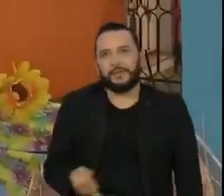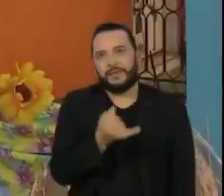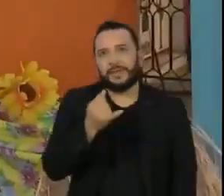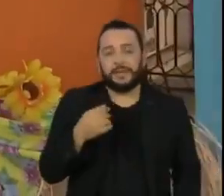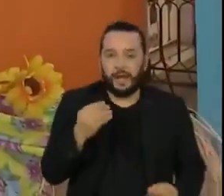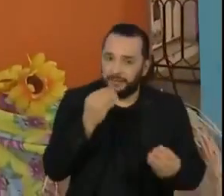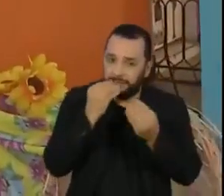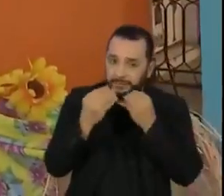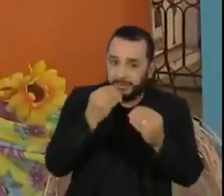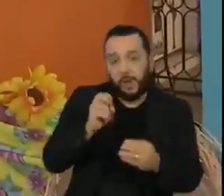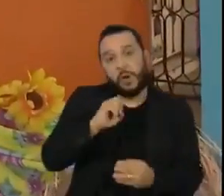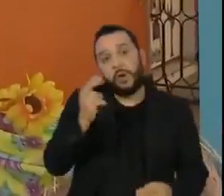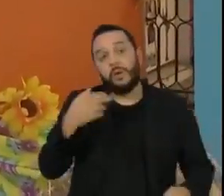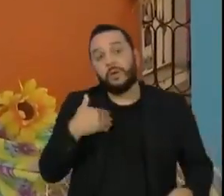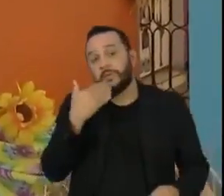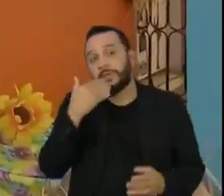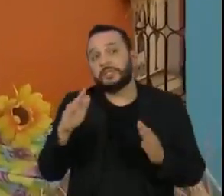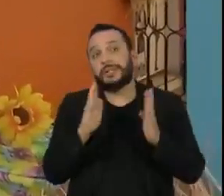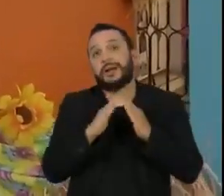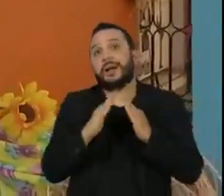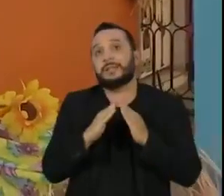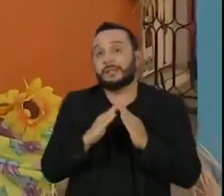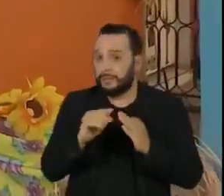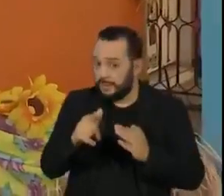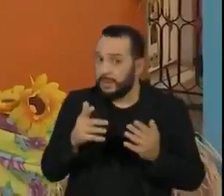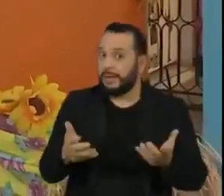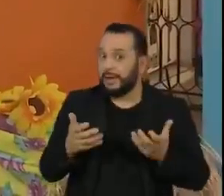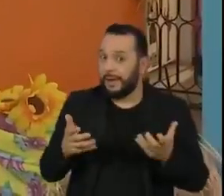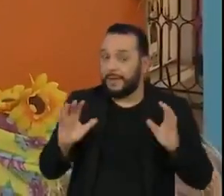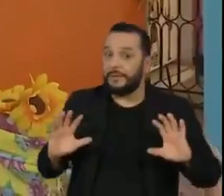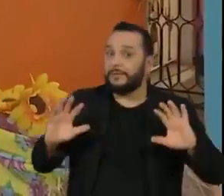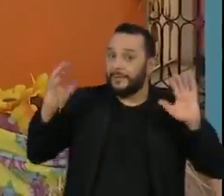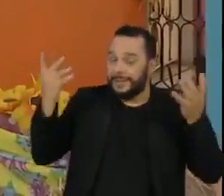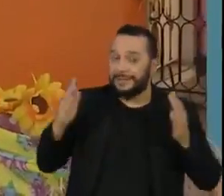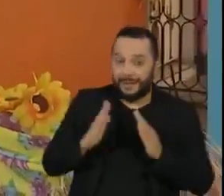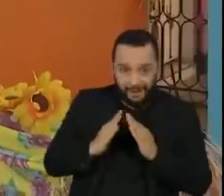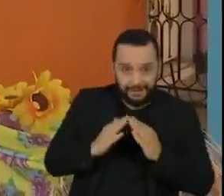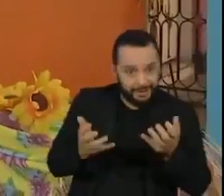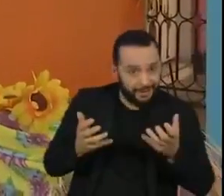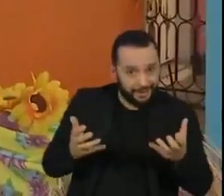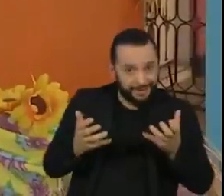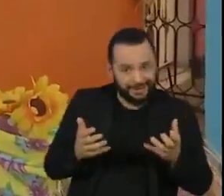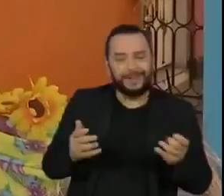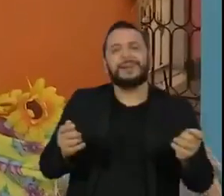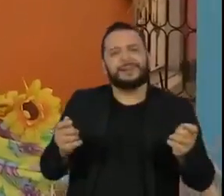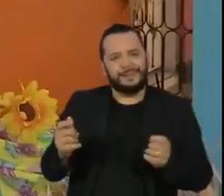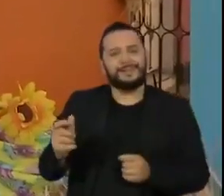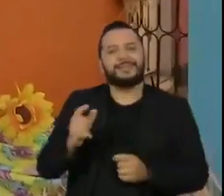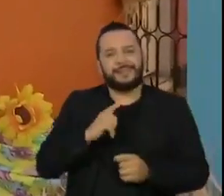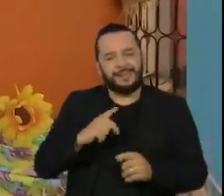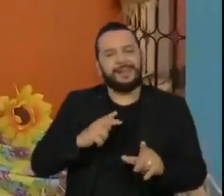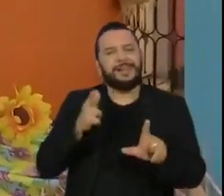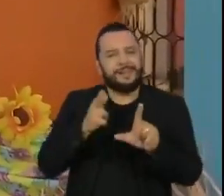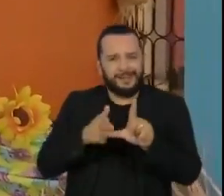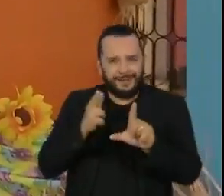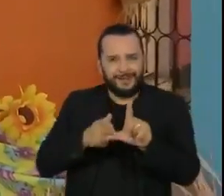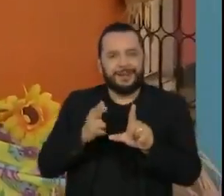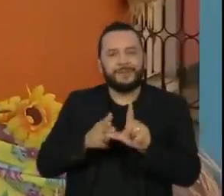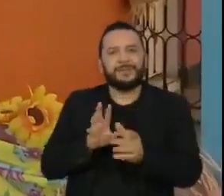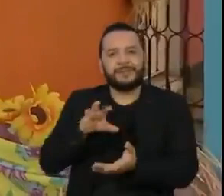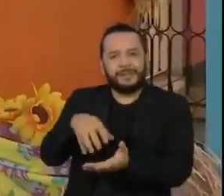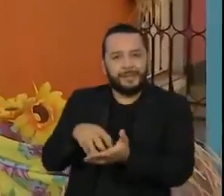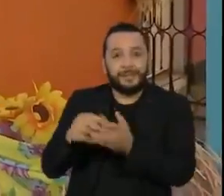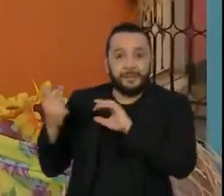gostosuras ou pedir em casa. A propósito, quem quiser fazer uma festa junina em casa, vai contar com uma live do Centro de Tradições